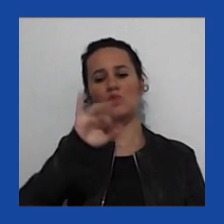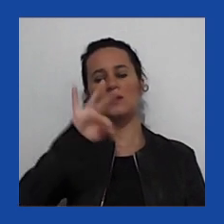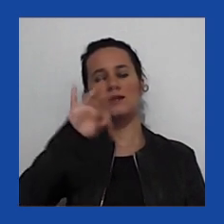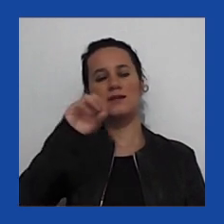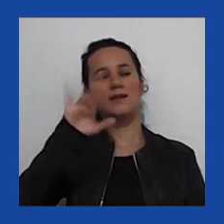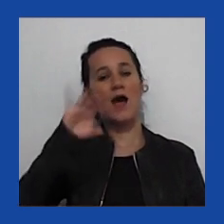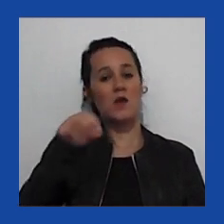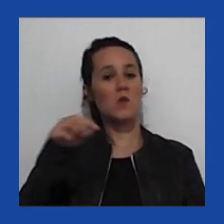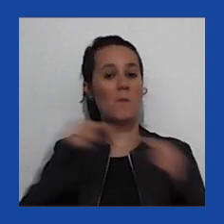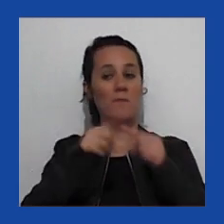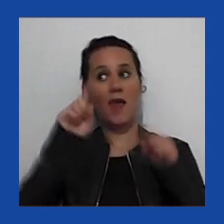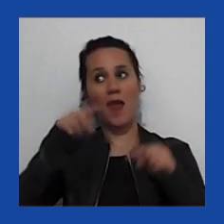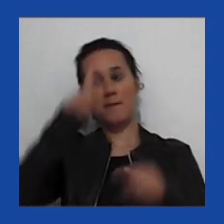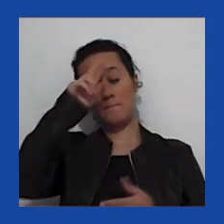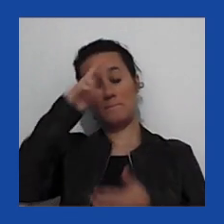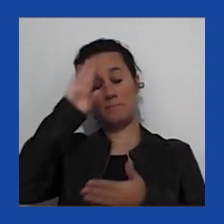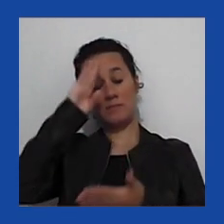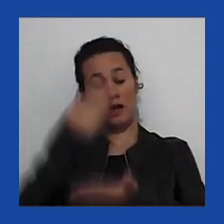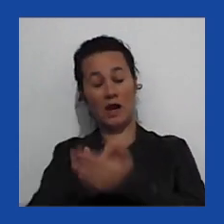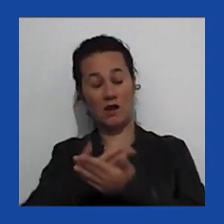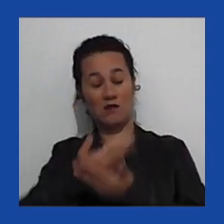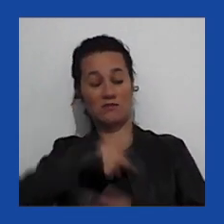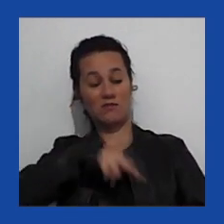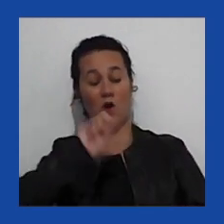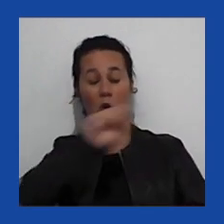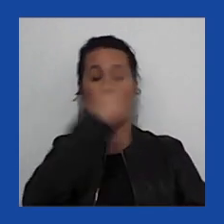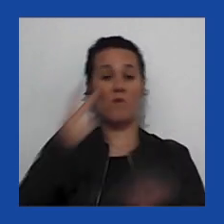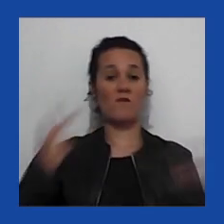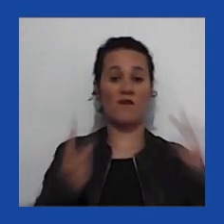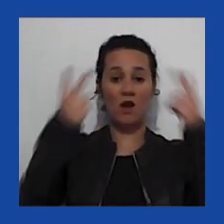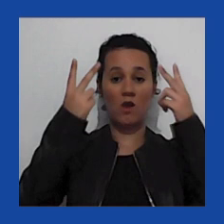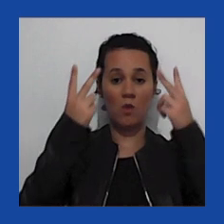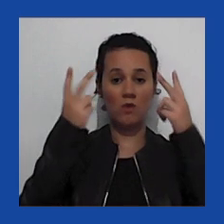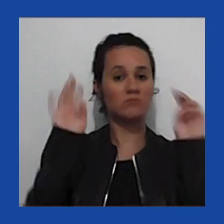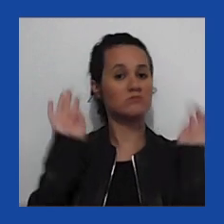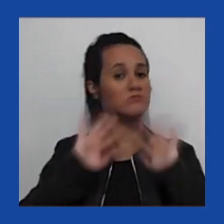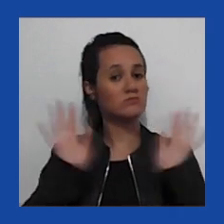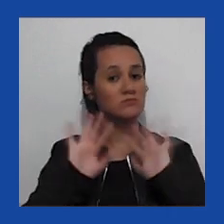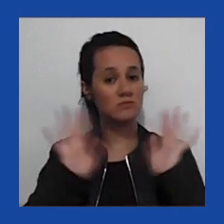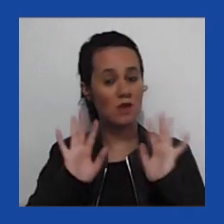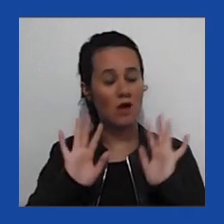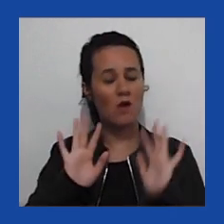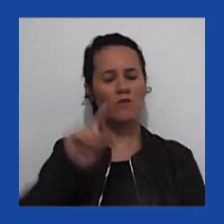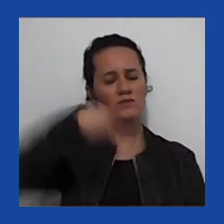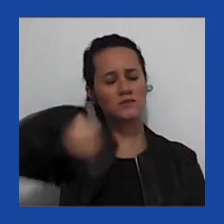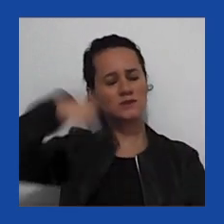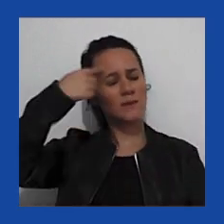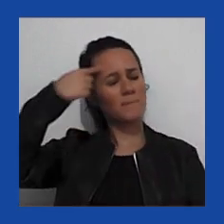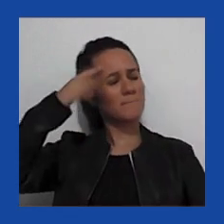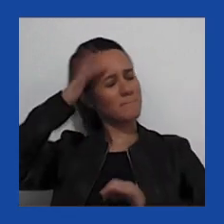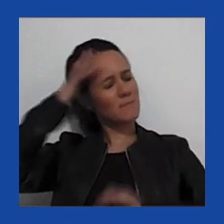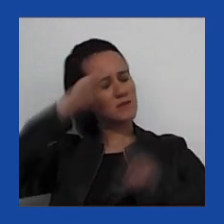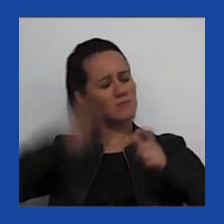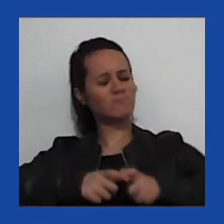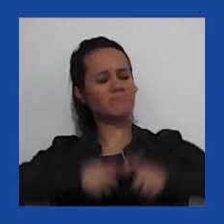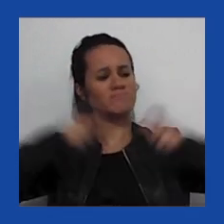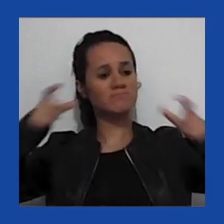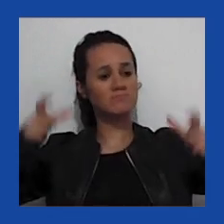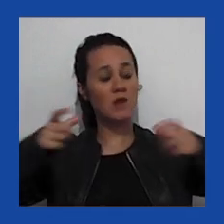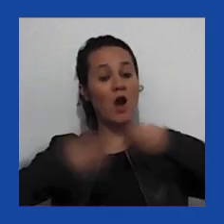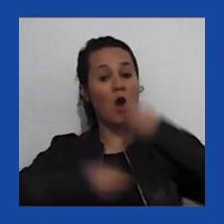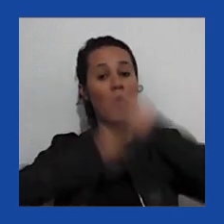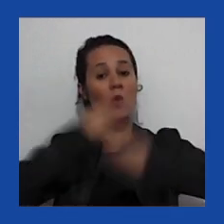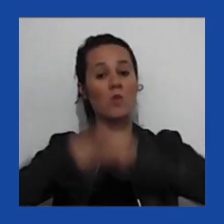e valores. Eu acho que você tem que ir além para mostrar que algum populismo é